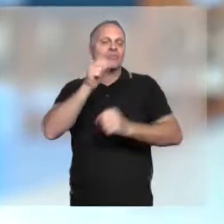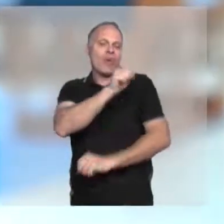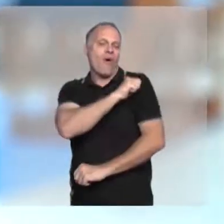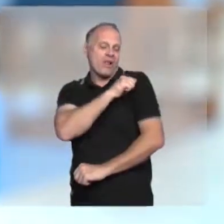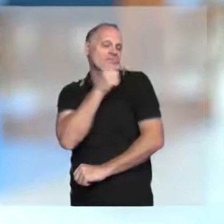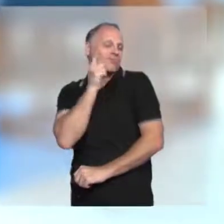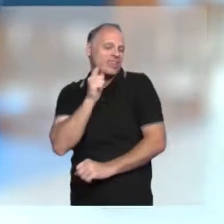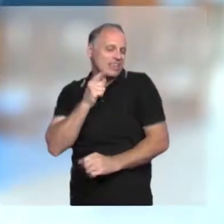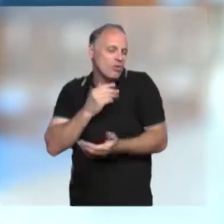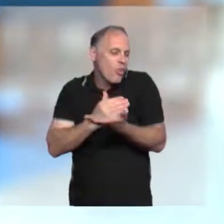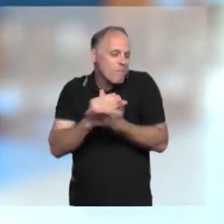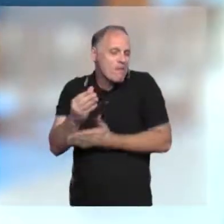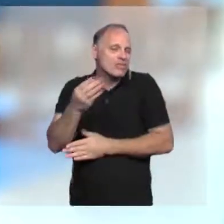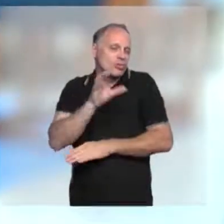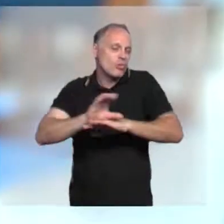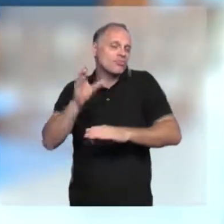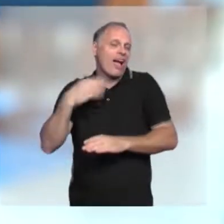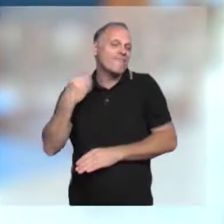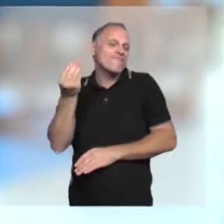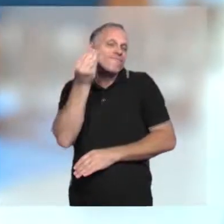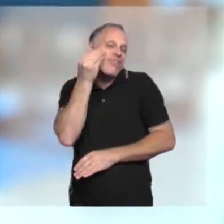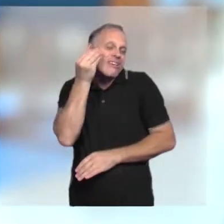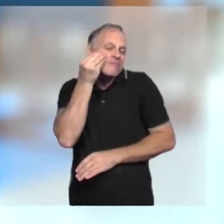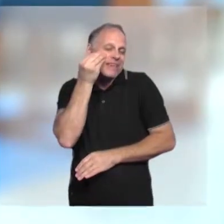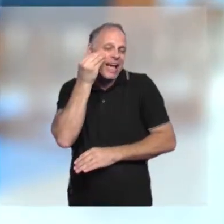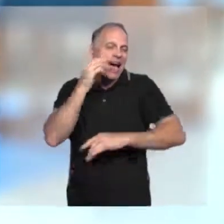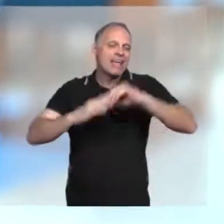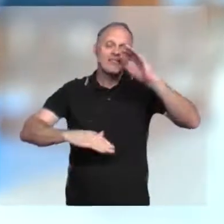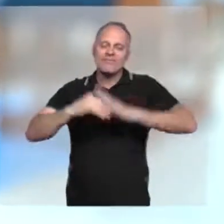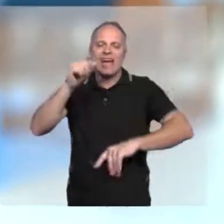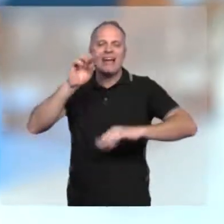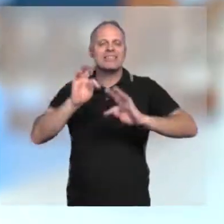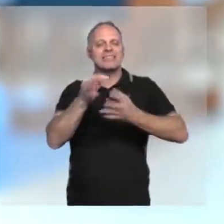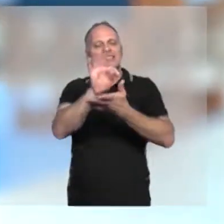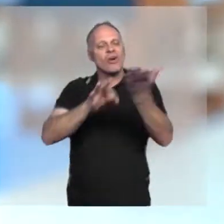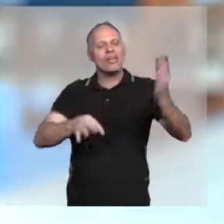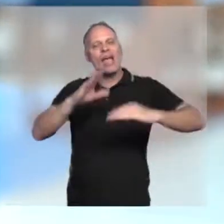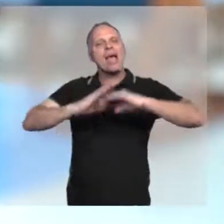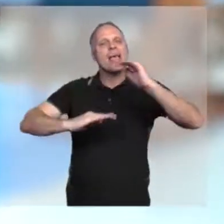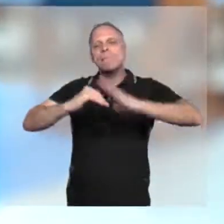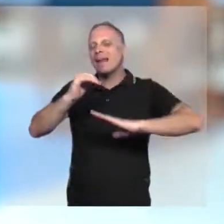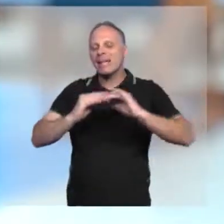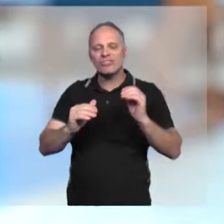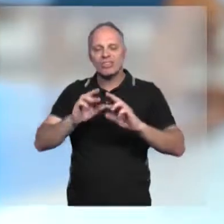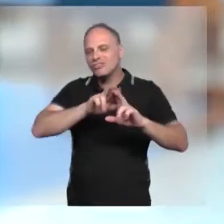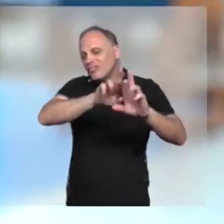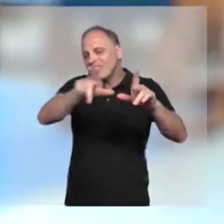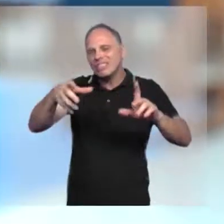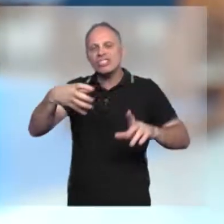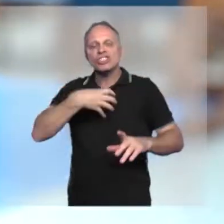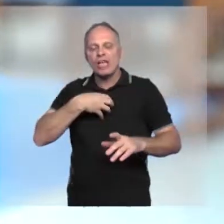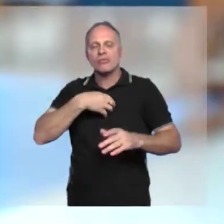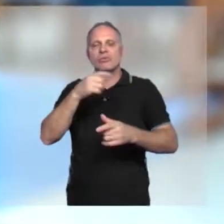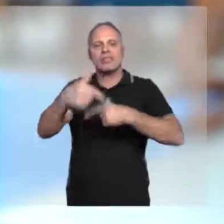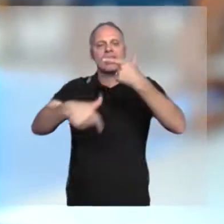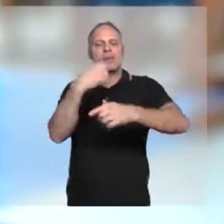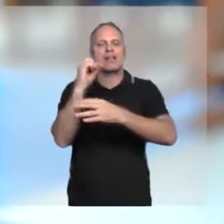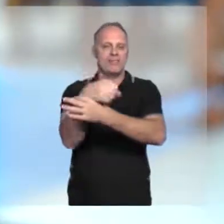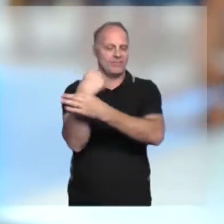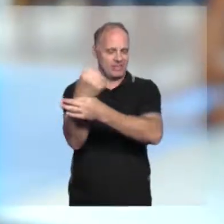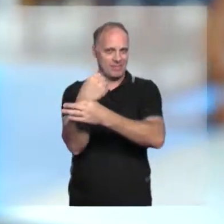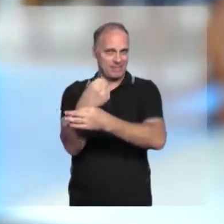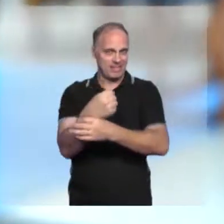aluno vivencie, desde o início do curso, atividades teórico-práticas relacionadas às mais diferentes áreas de atuação do